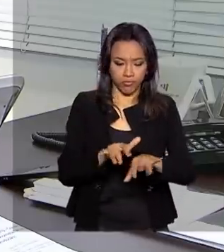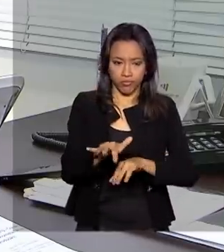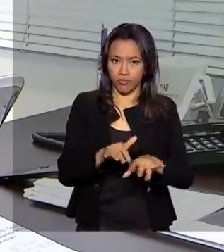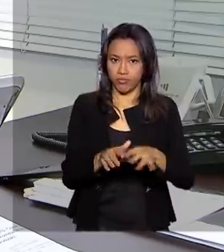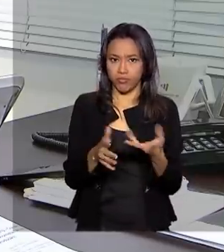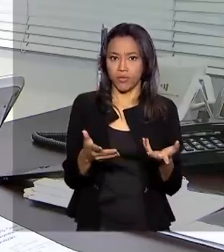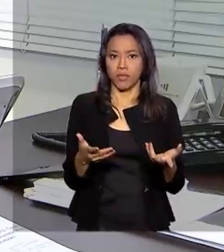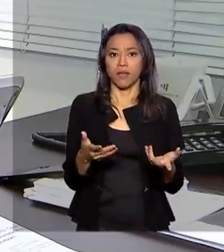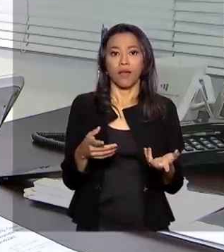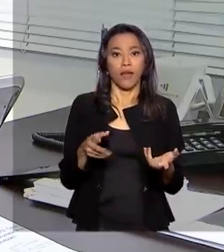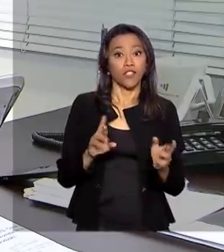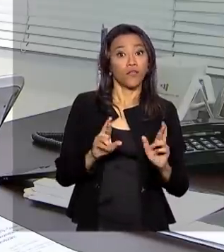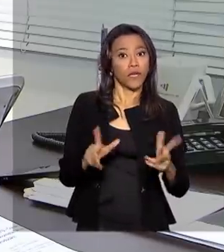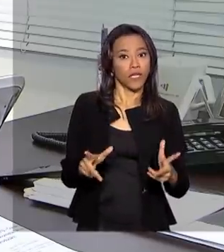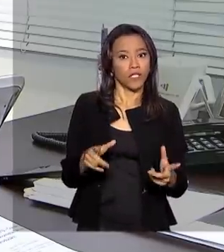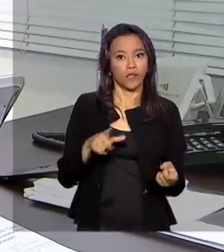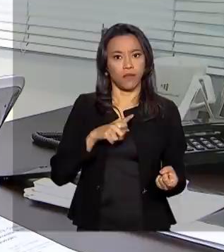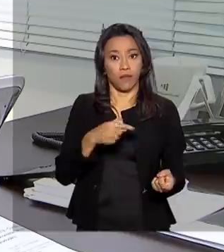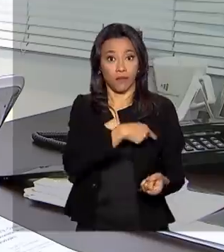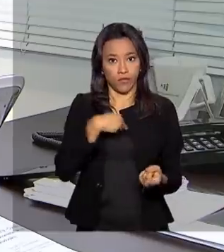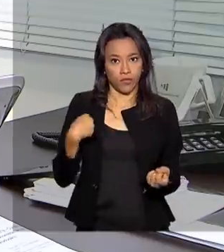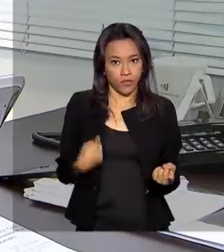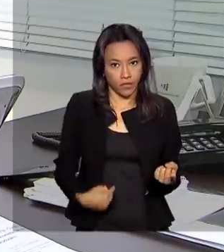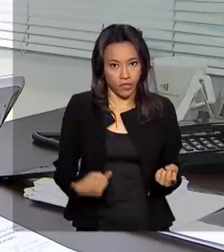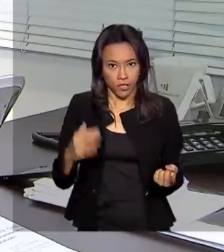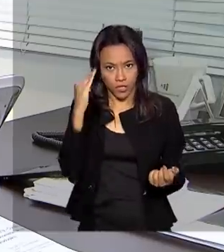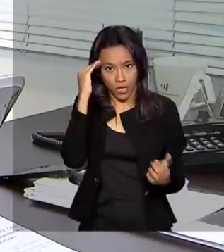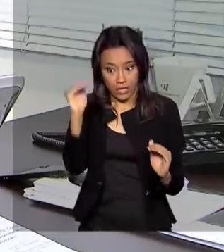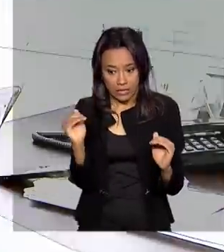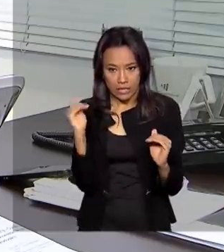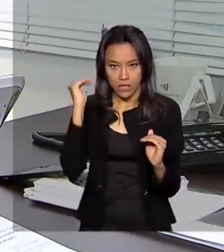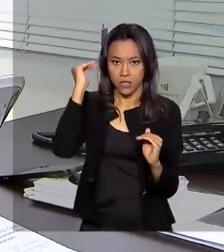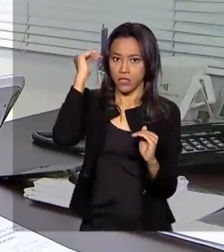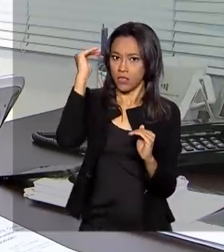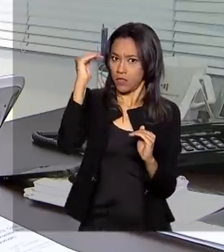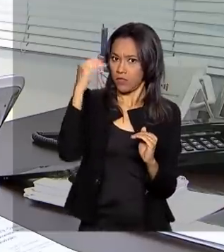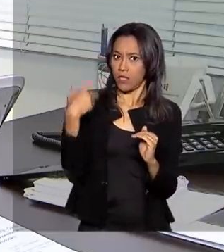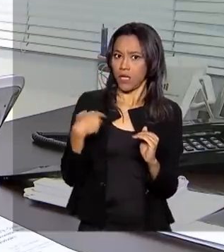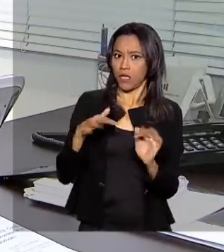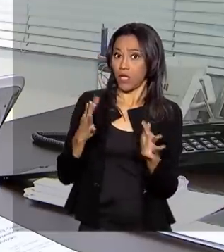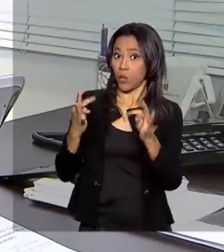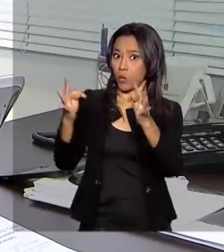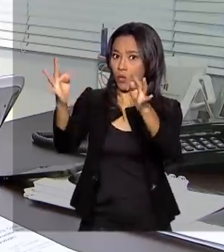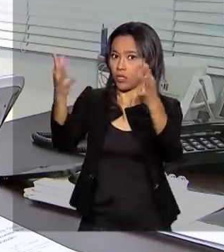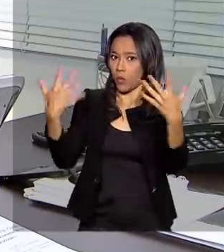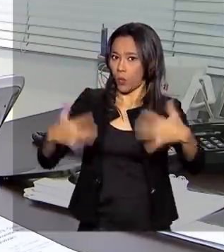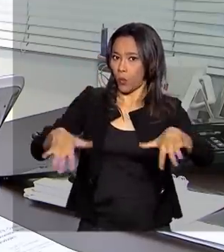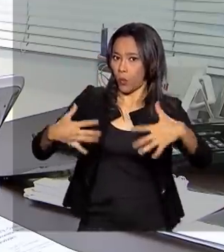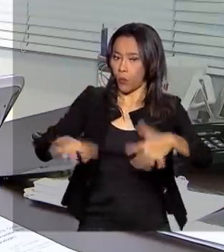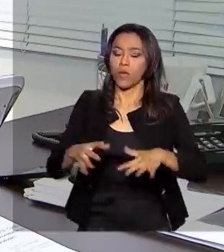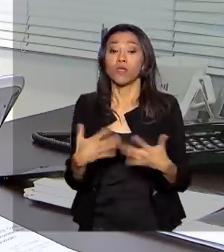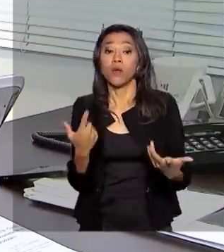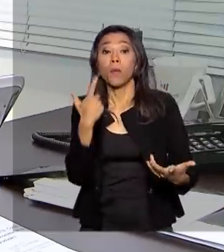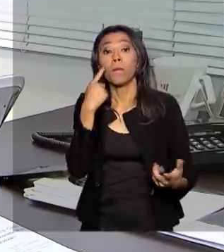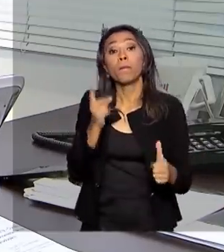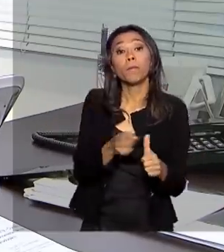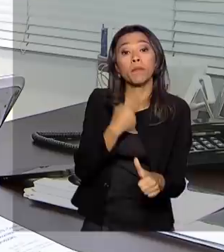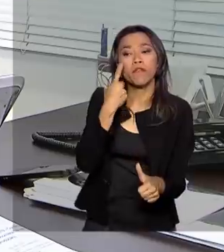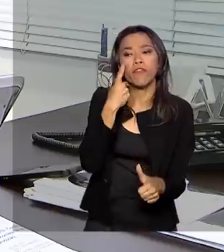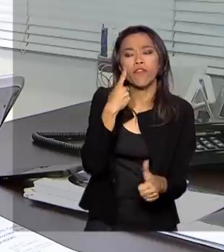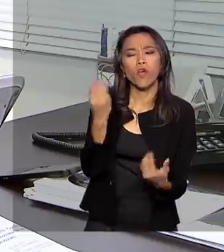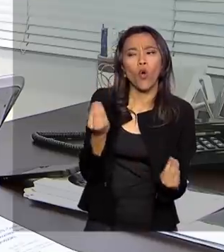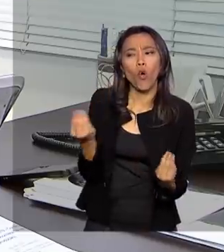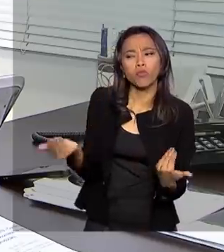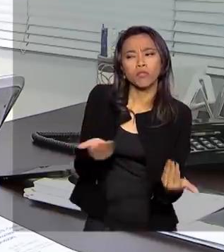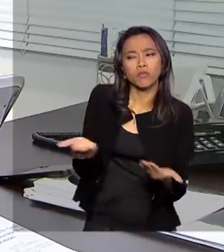diferenciado. Você tem a China, provavelmente, num patamar superior. Então, a primeira discussão é ver formas de